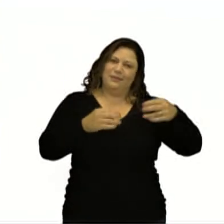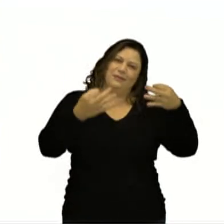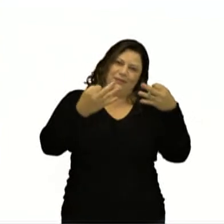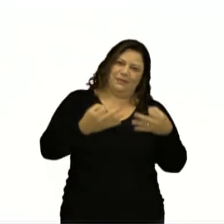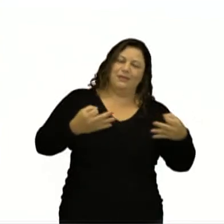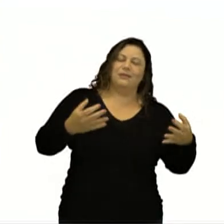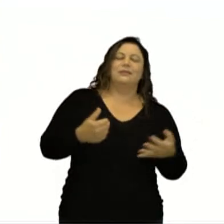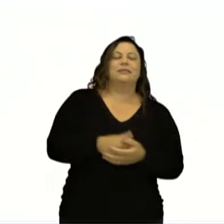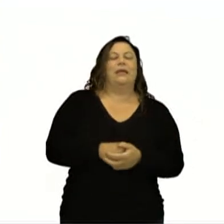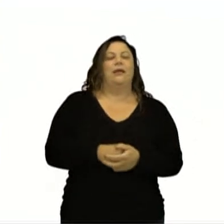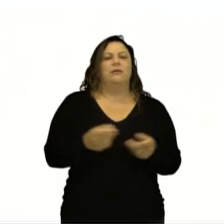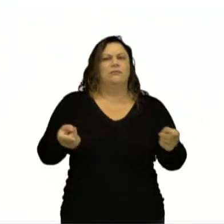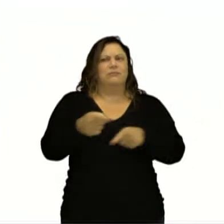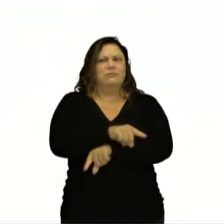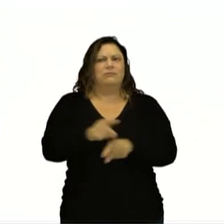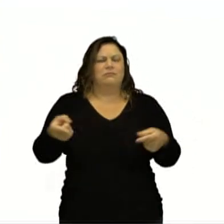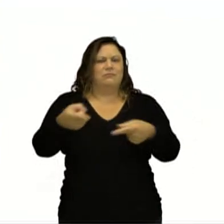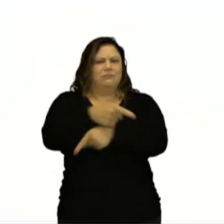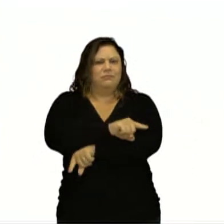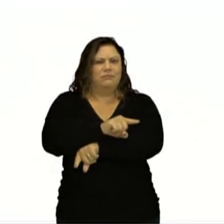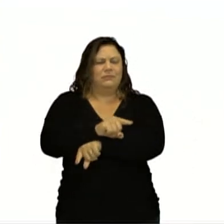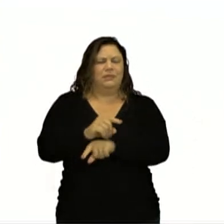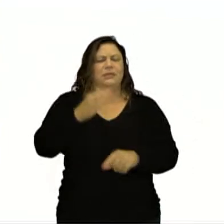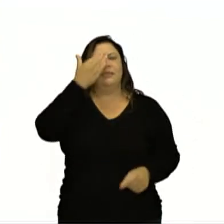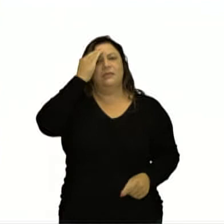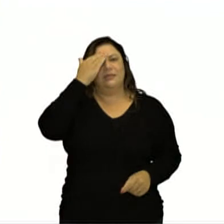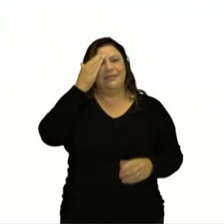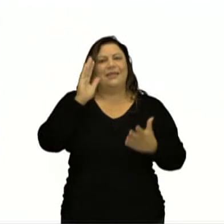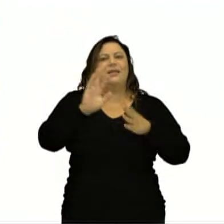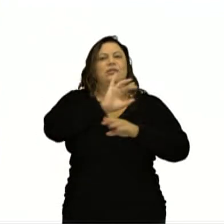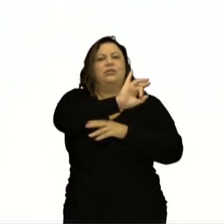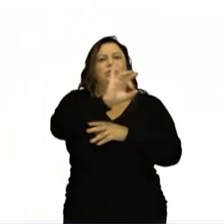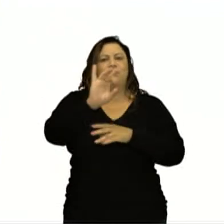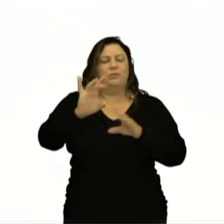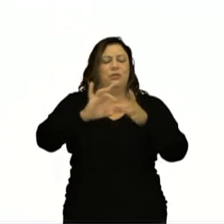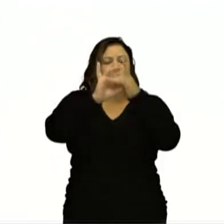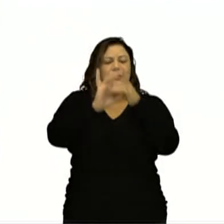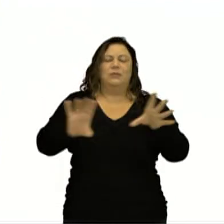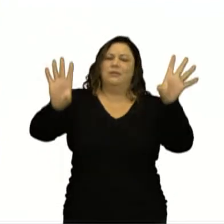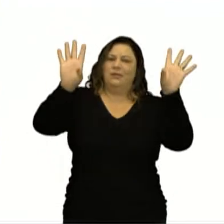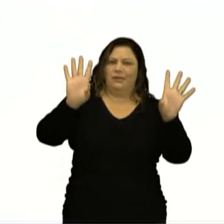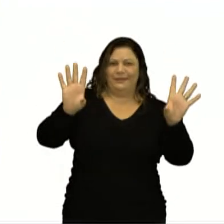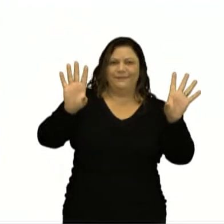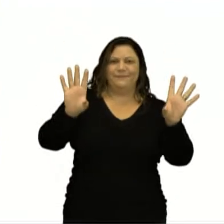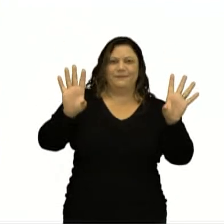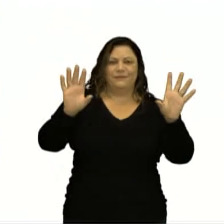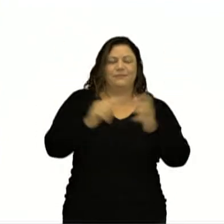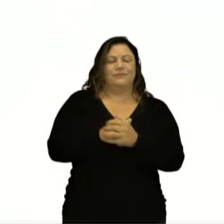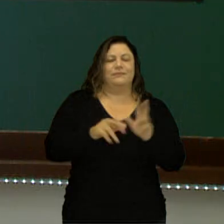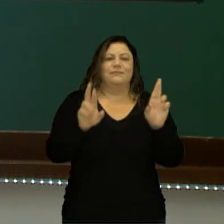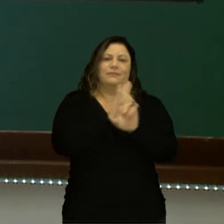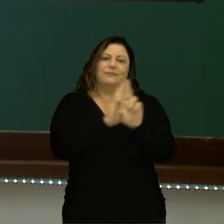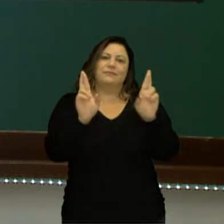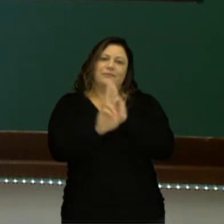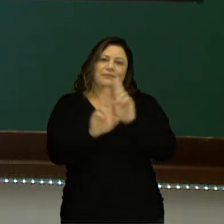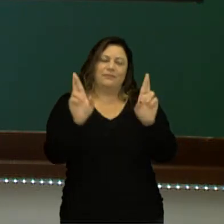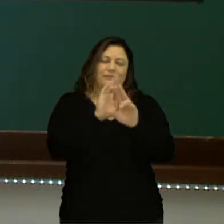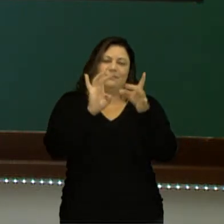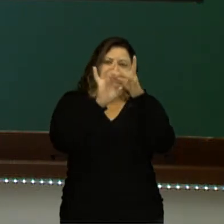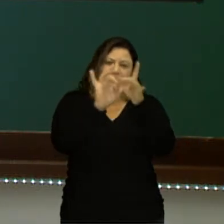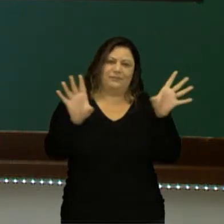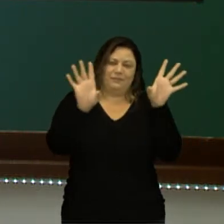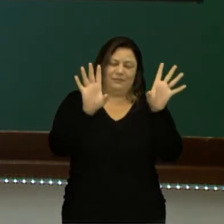há aí uma inversão na própria compreensão de liberdade. Livre-arbítrio está relacionada à liberdade